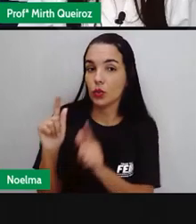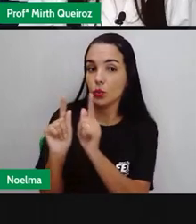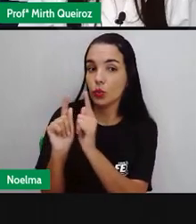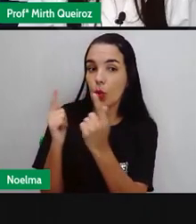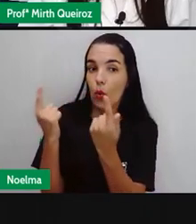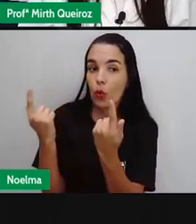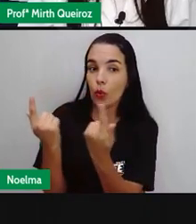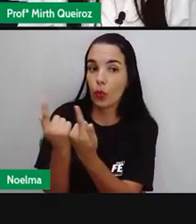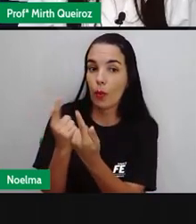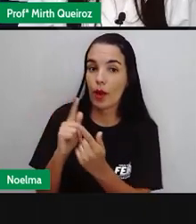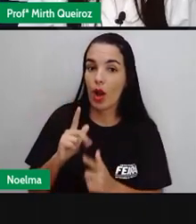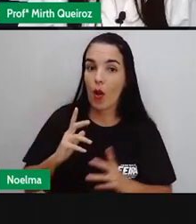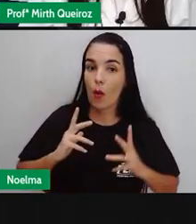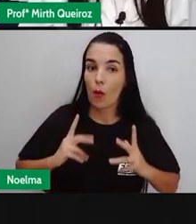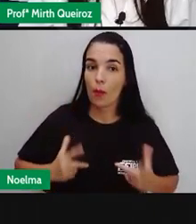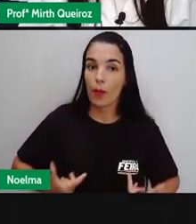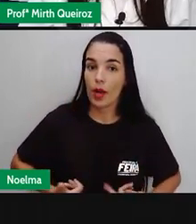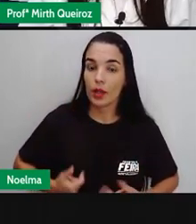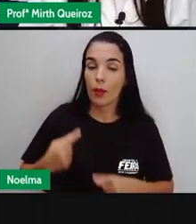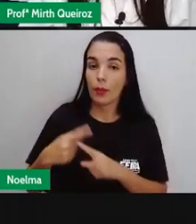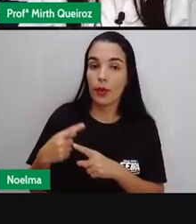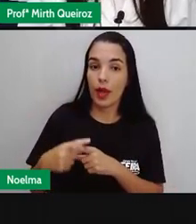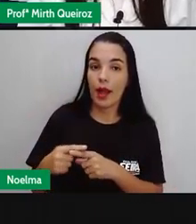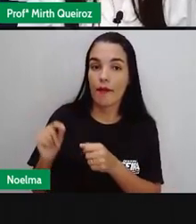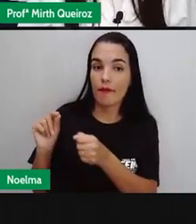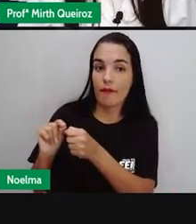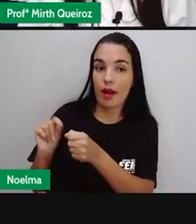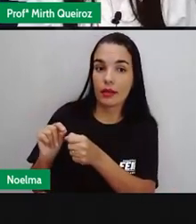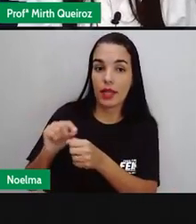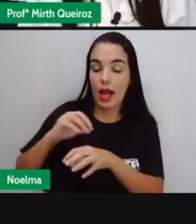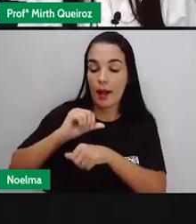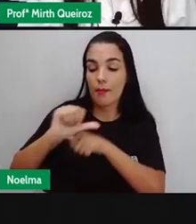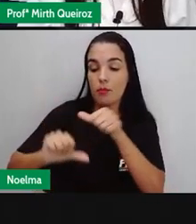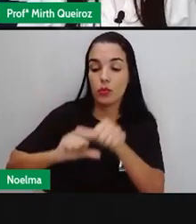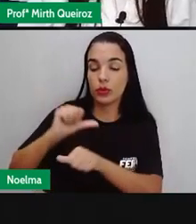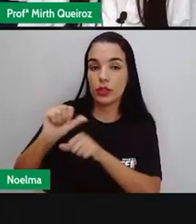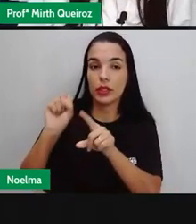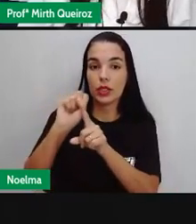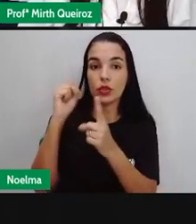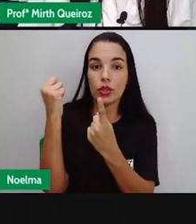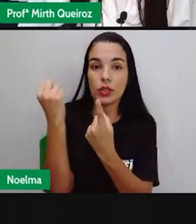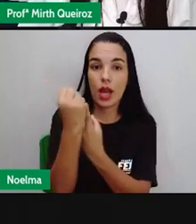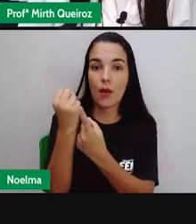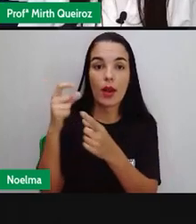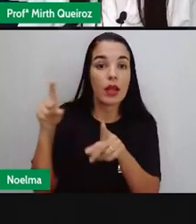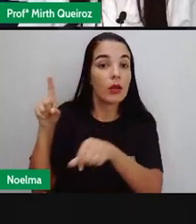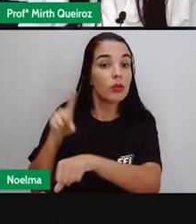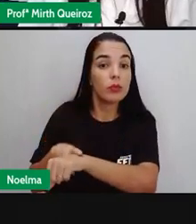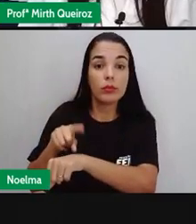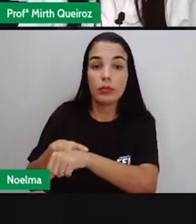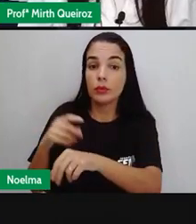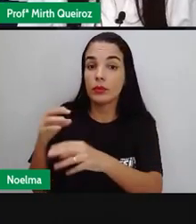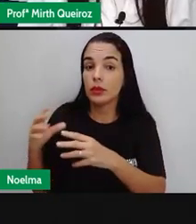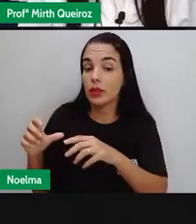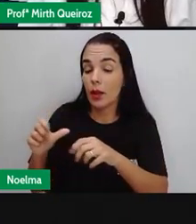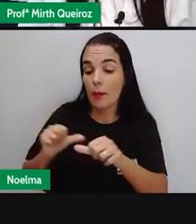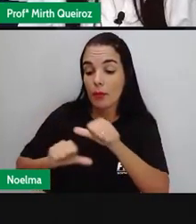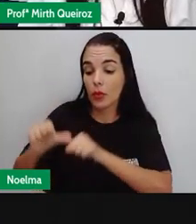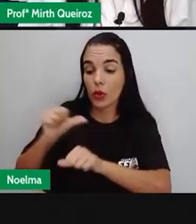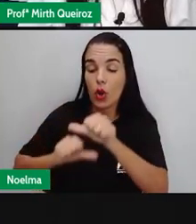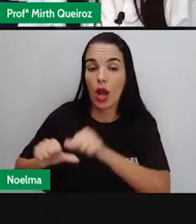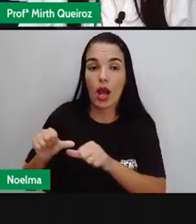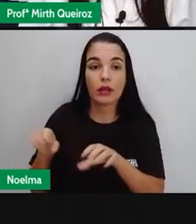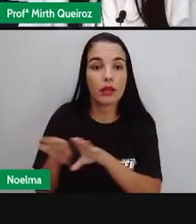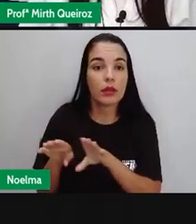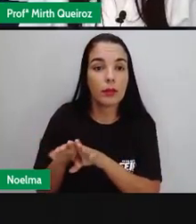Os quais provocam as mudanças sociais Ao mesmo tempo em que são modificados por elas O tempo